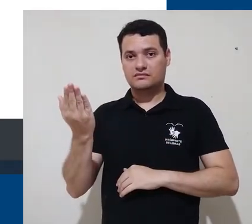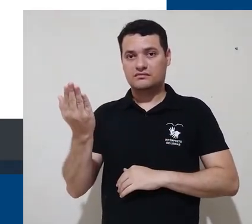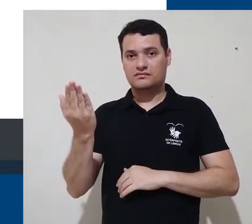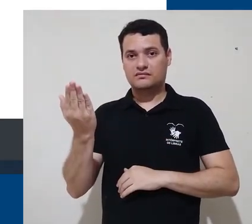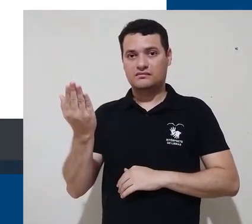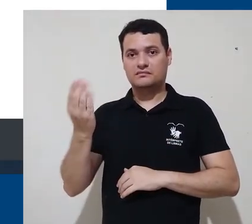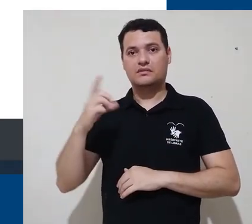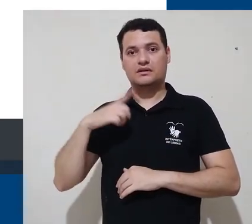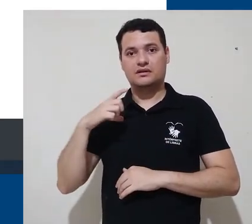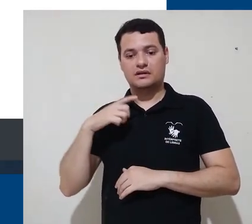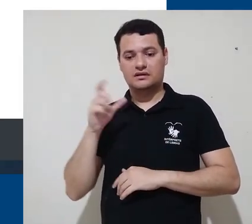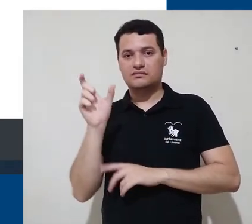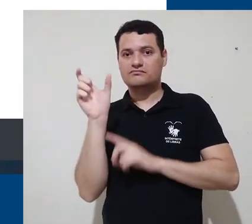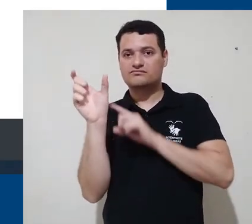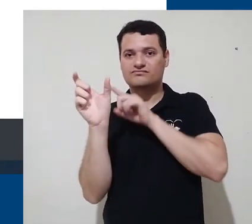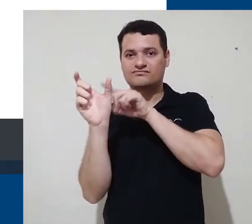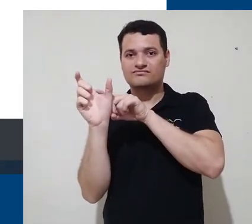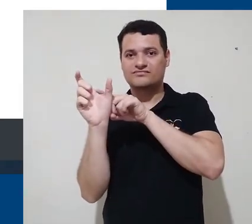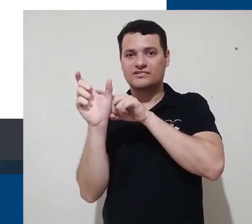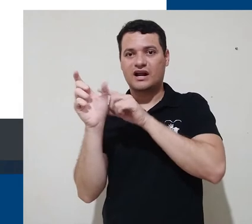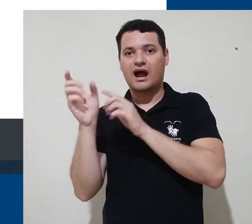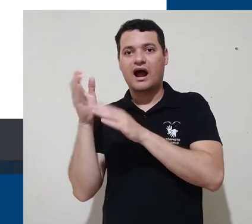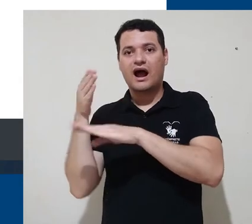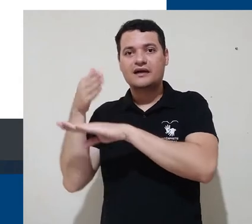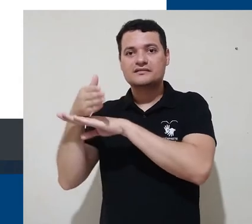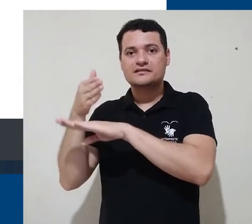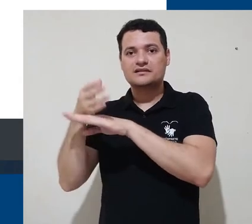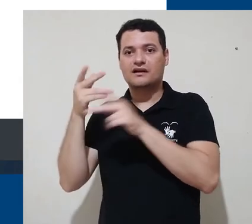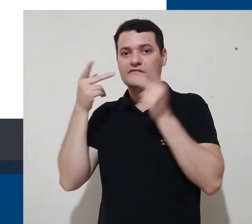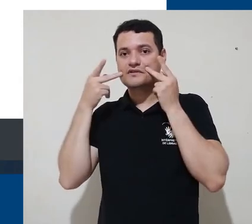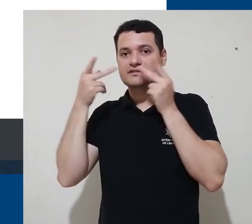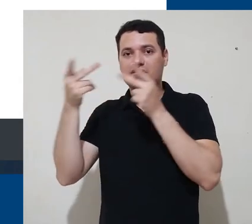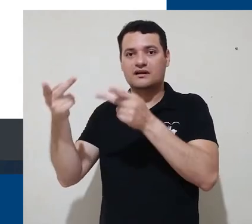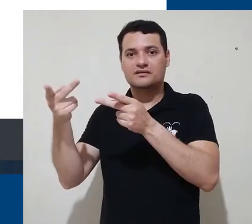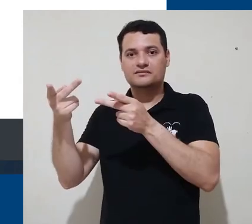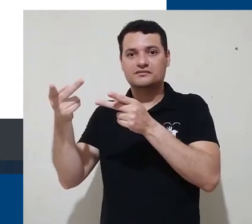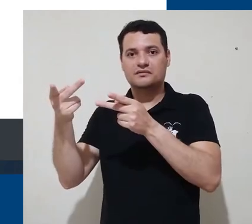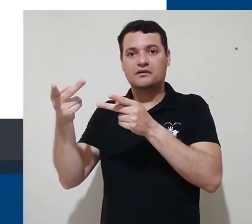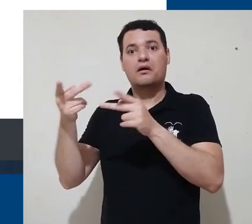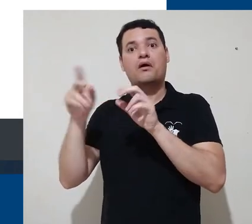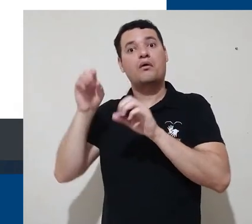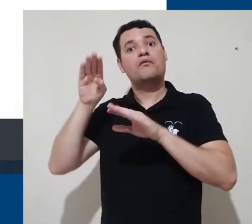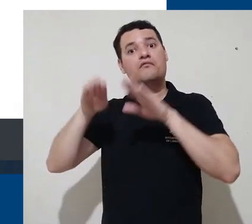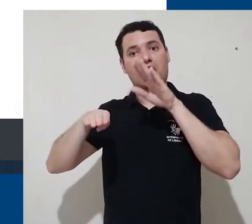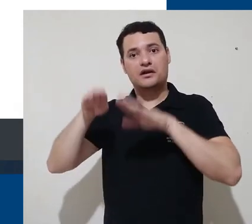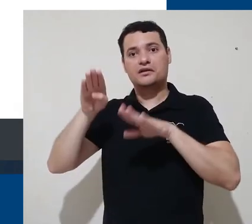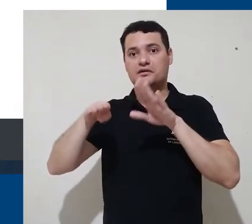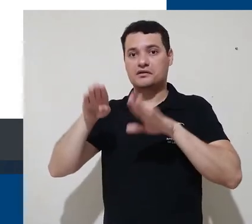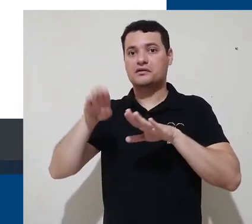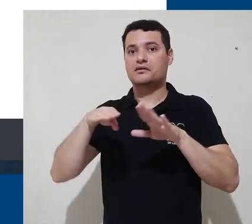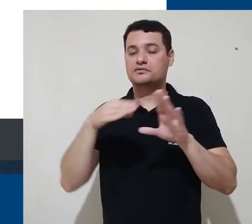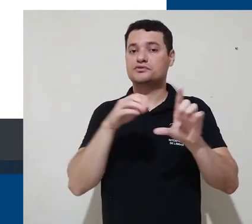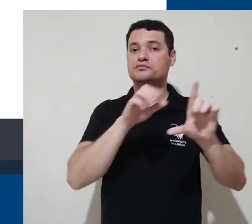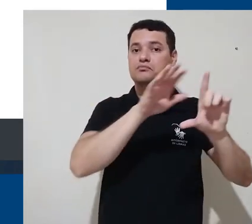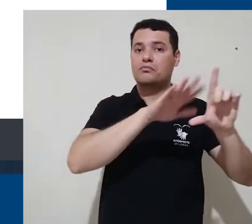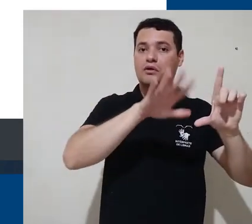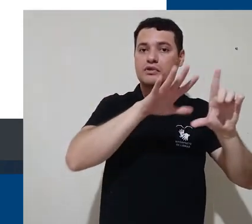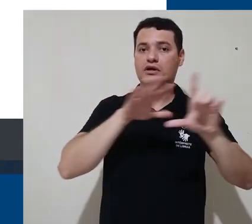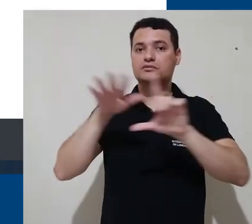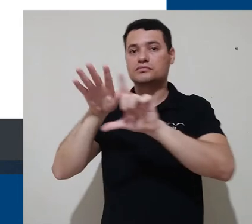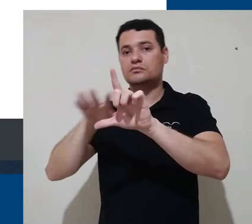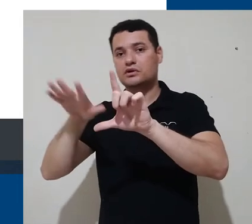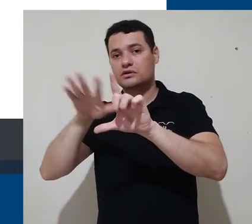tem esse botão de acesso como visitante. O acesso como visitante vai variar de plataforma para plataforma